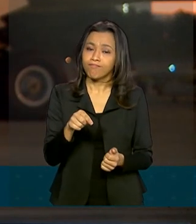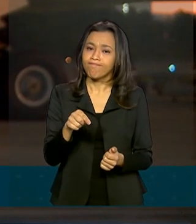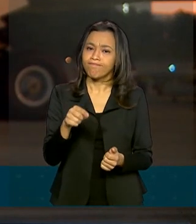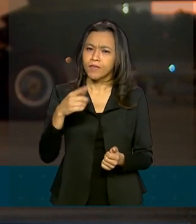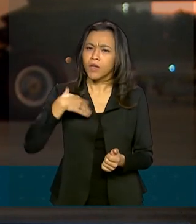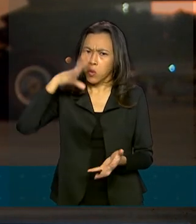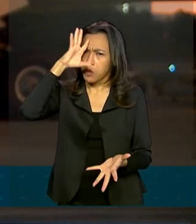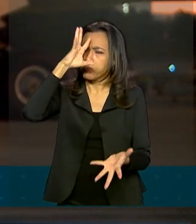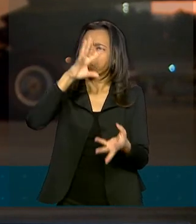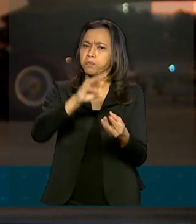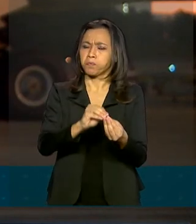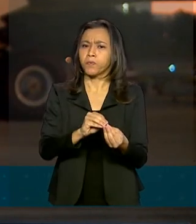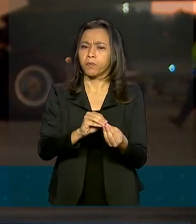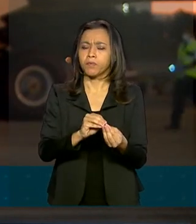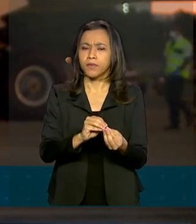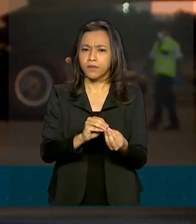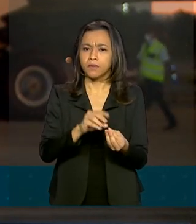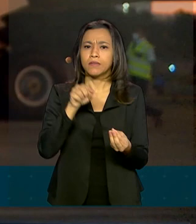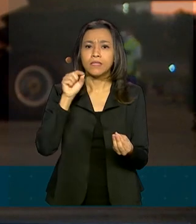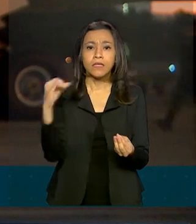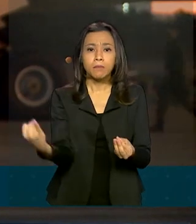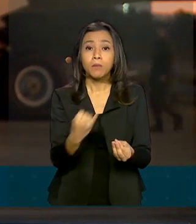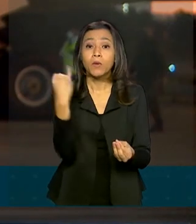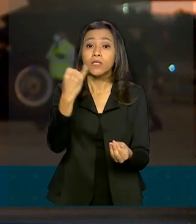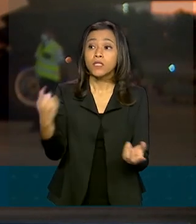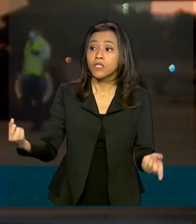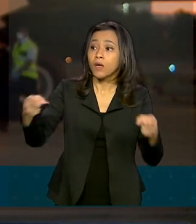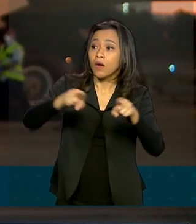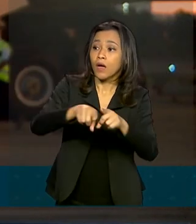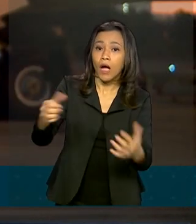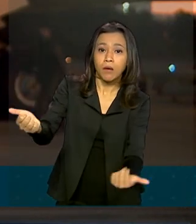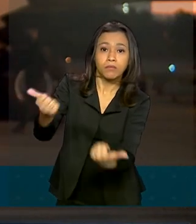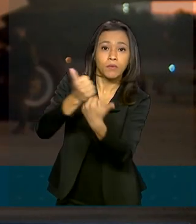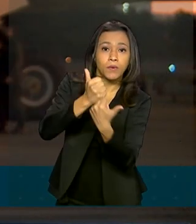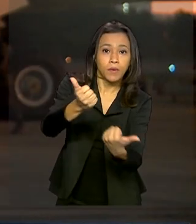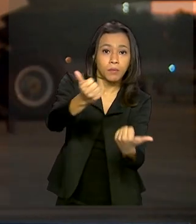entendemos por cooperação, por diplomacia, de defesa. Obrigado. Obrigado. Obrigado.